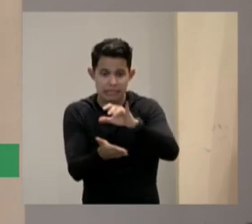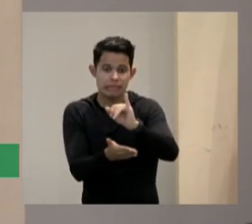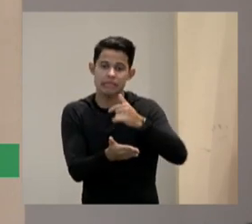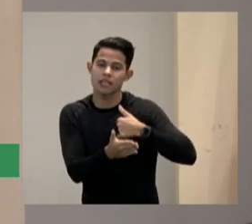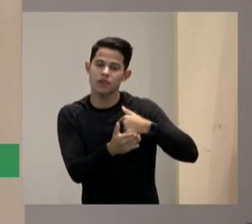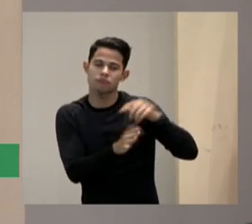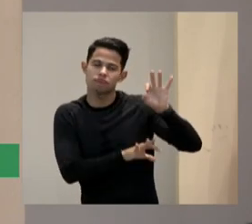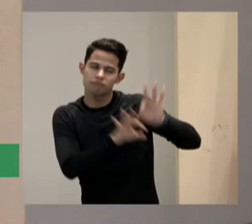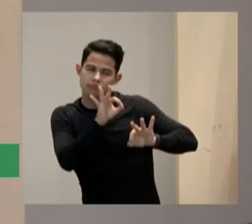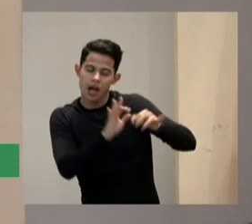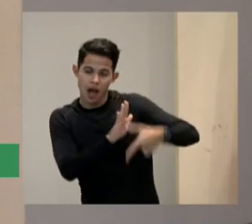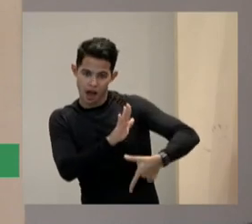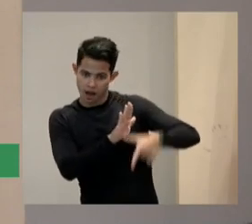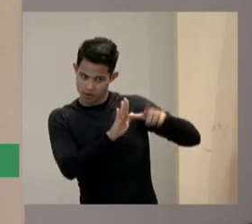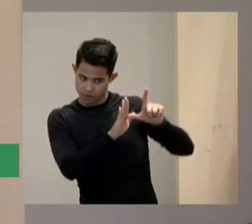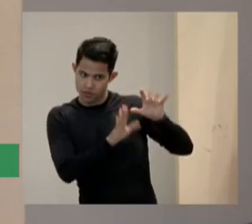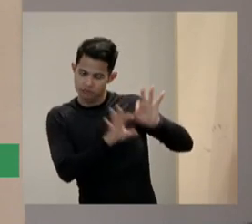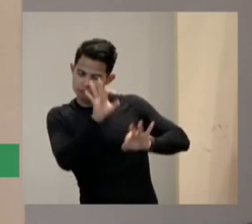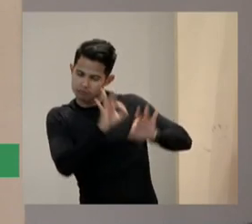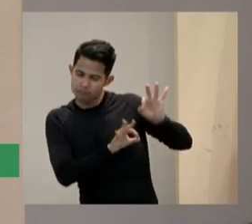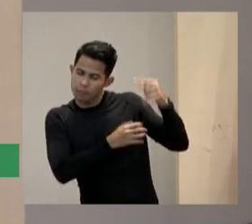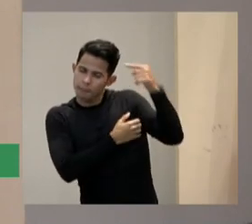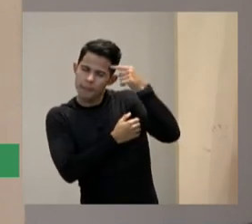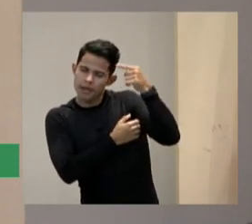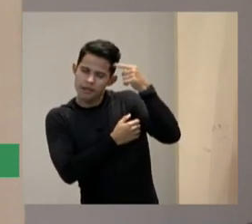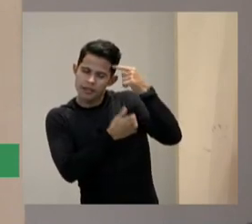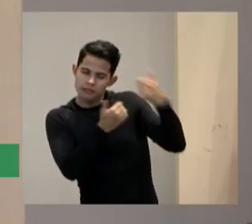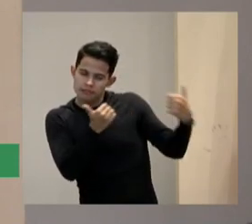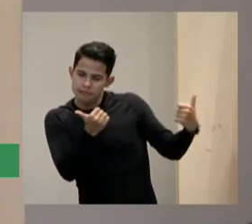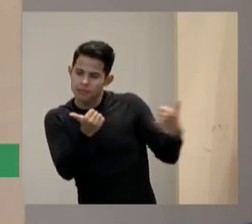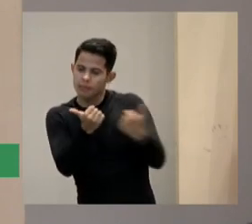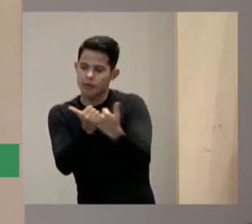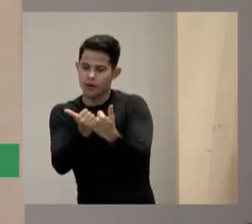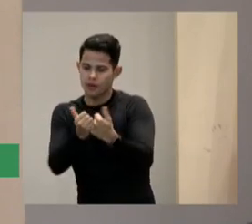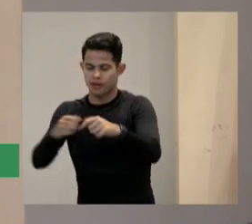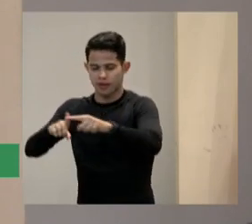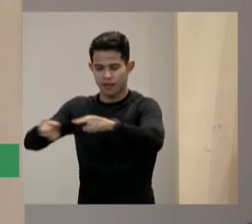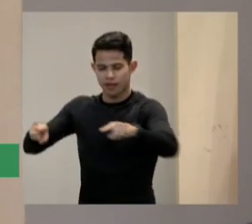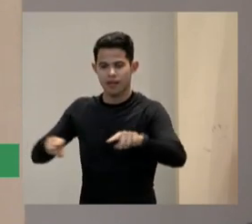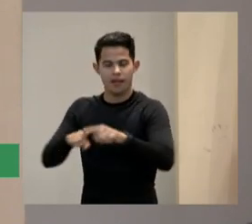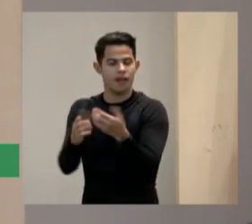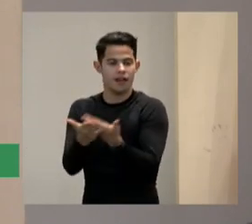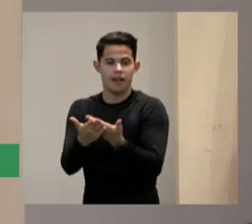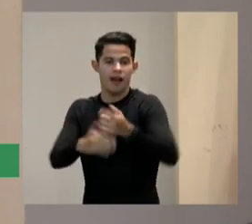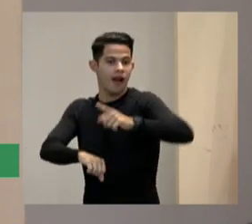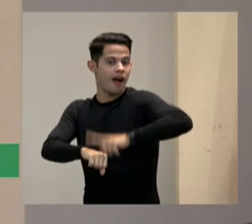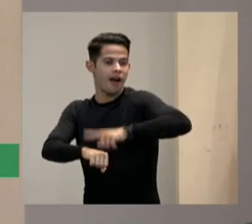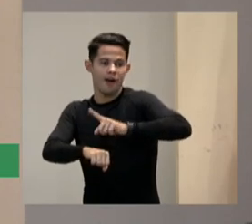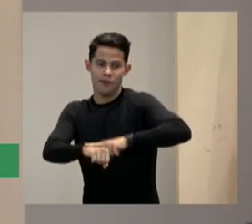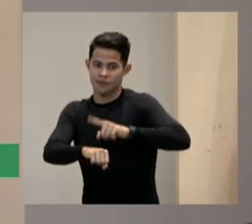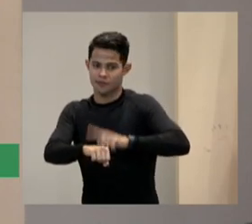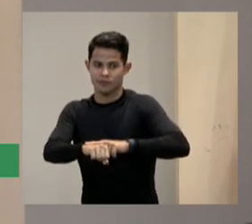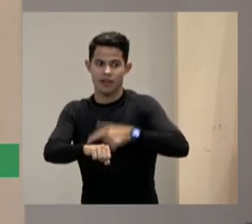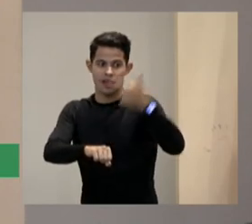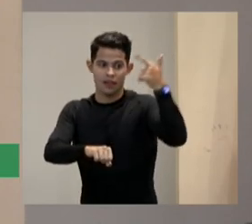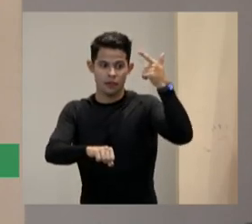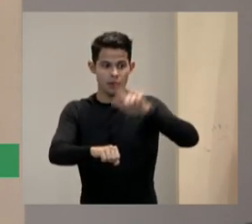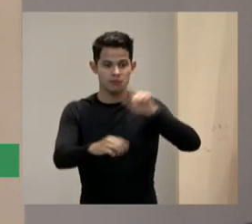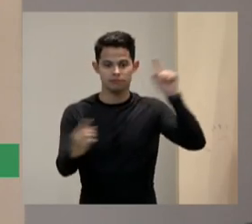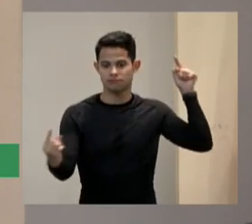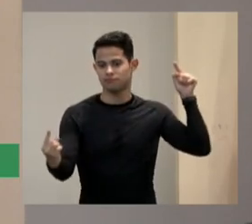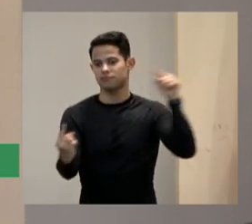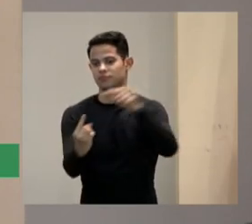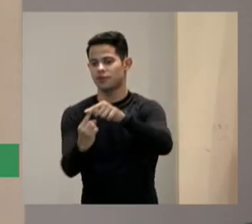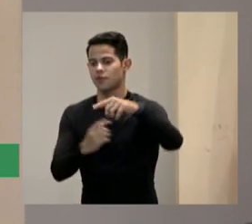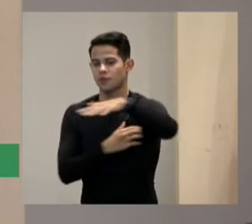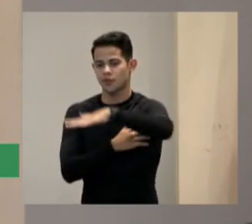pensando nisso se eu planejo já de entrada pensando nisso automaticamente eu accedo a todos esses